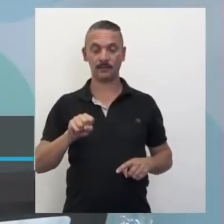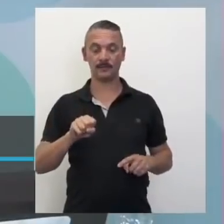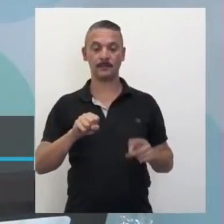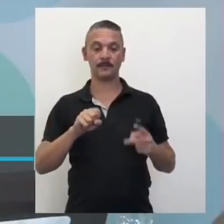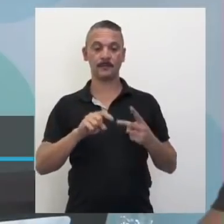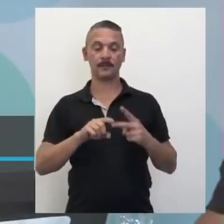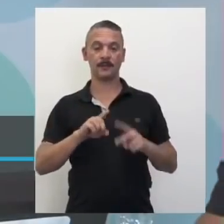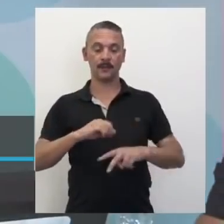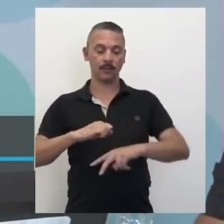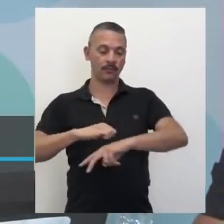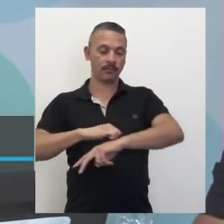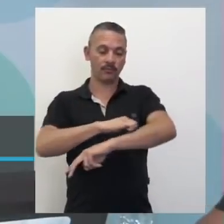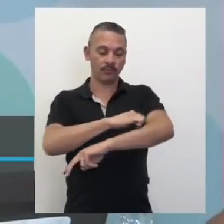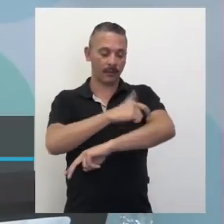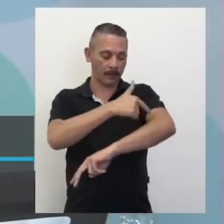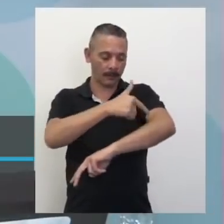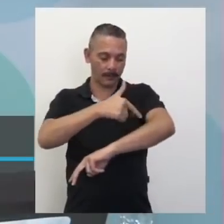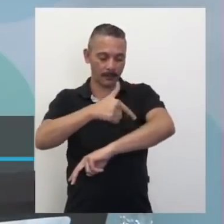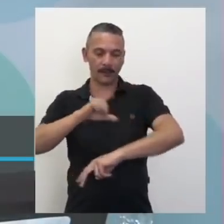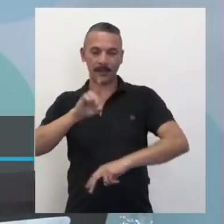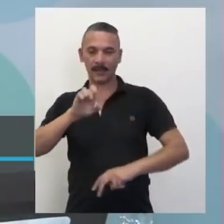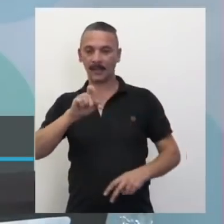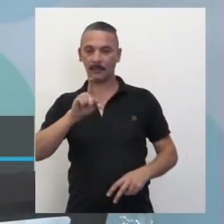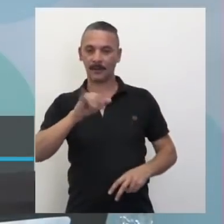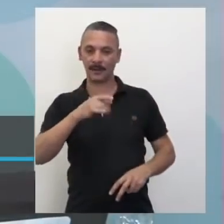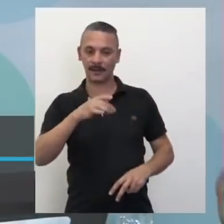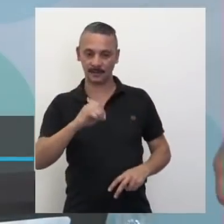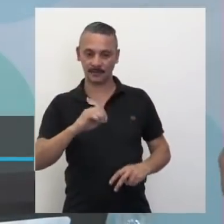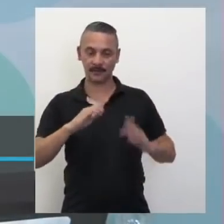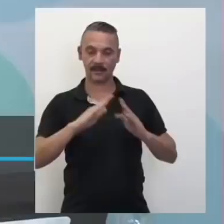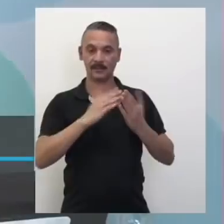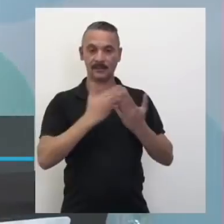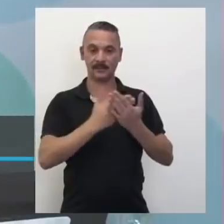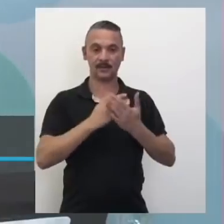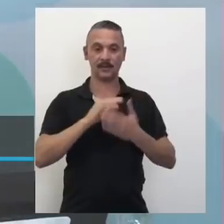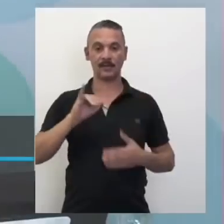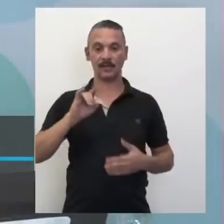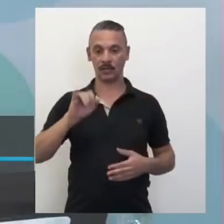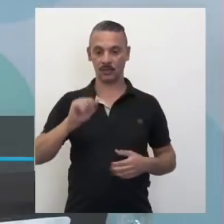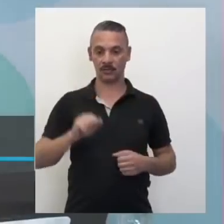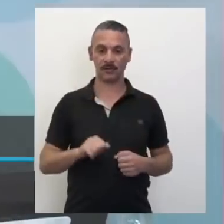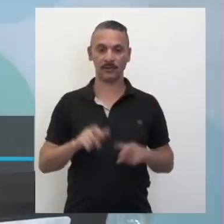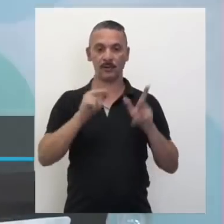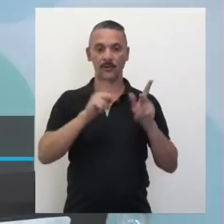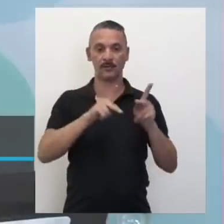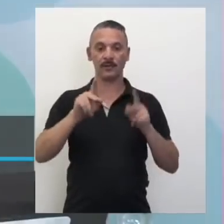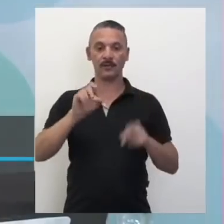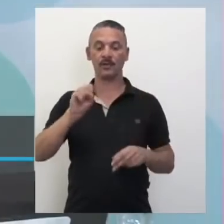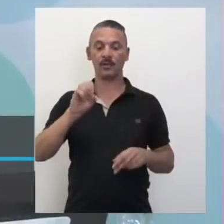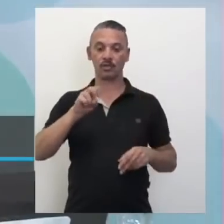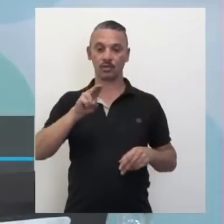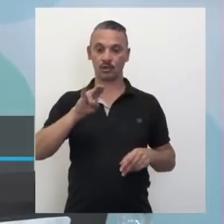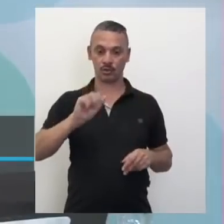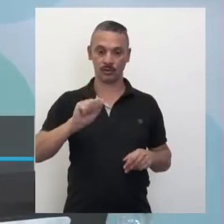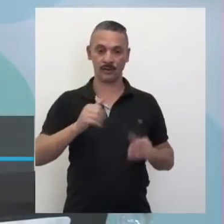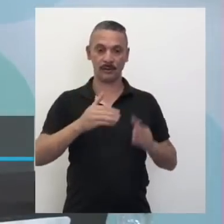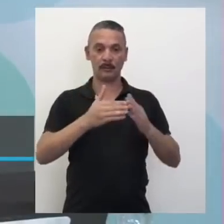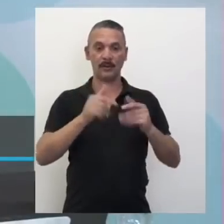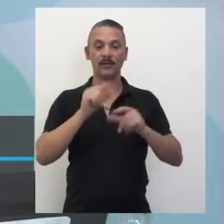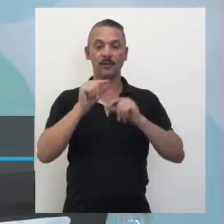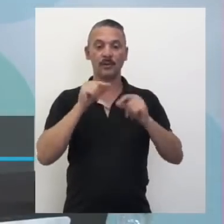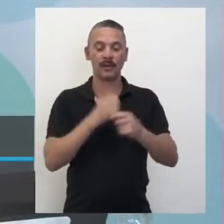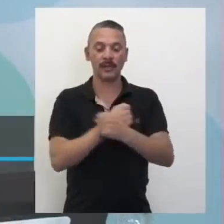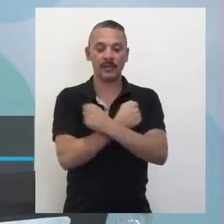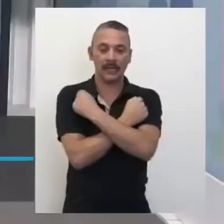depilação a laser, escola Índia Vanuide. Mas e a professora Sônia Maria, o ela escreveu? Opa, ela pediu um abração aqui.